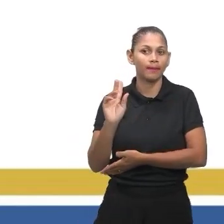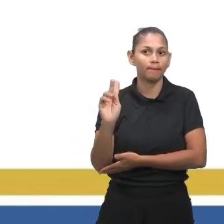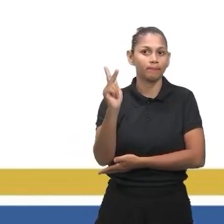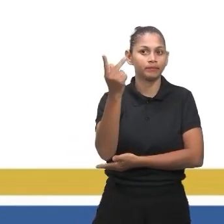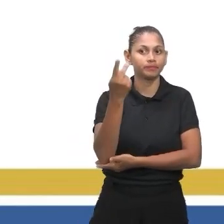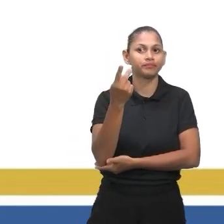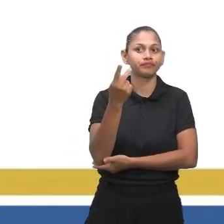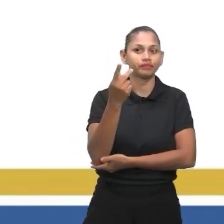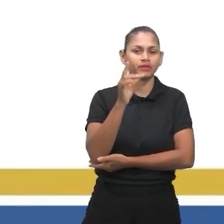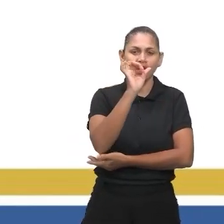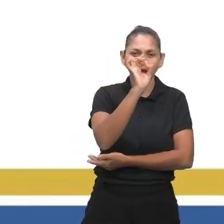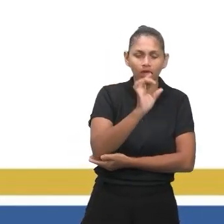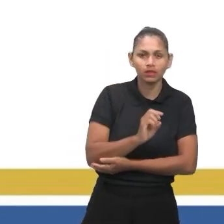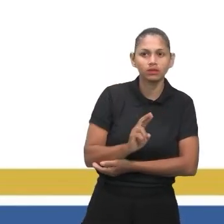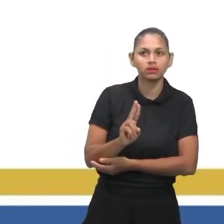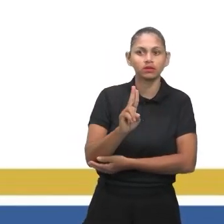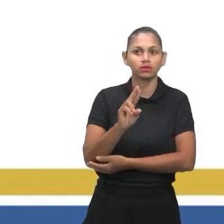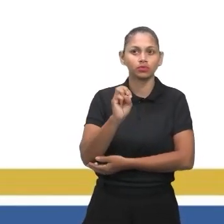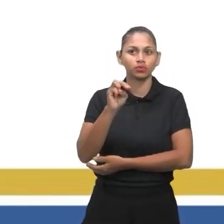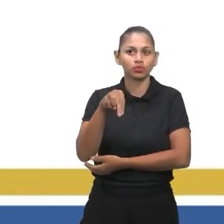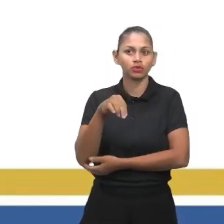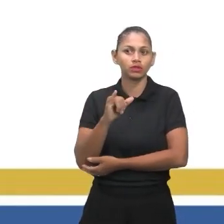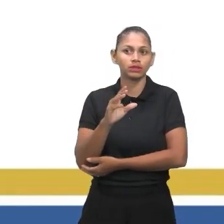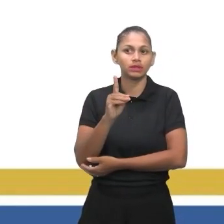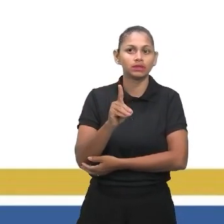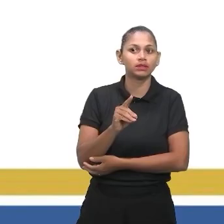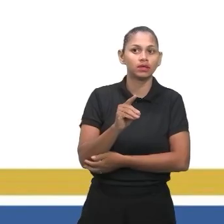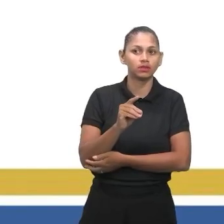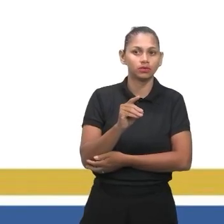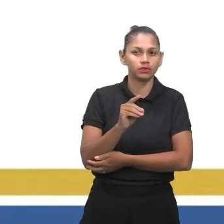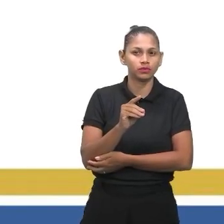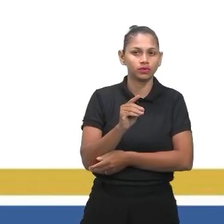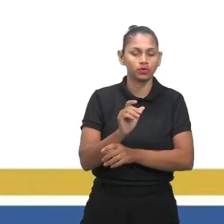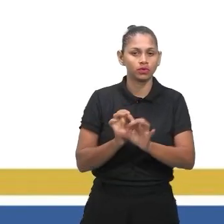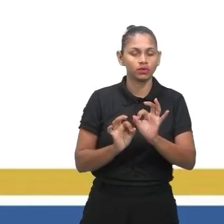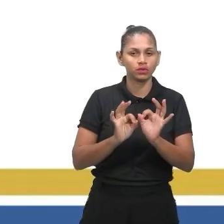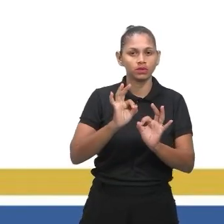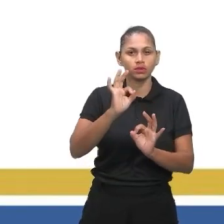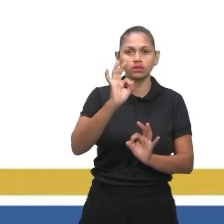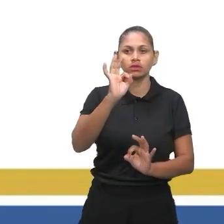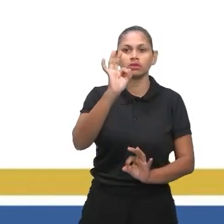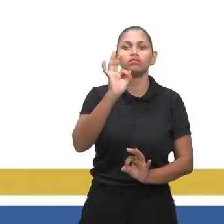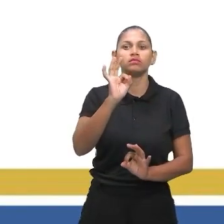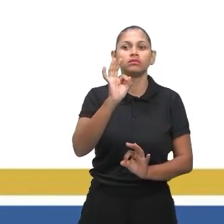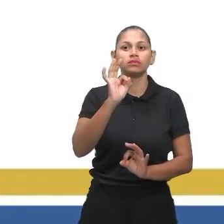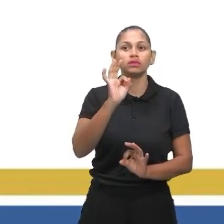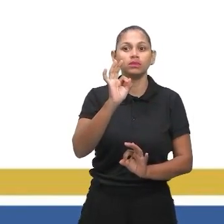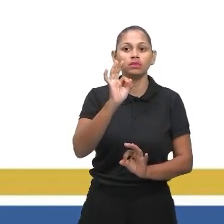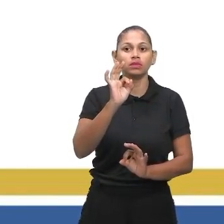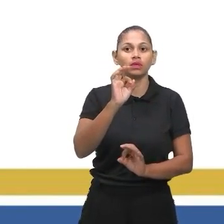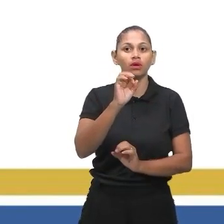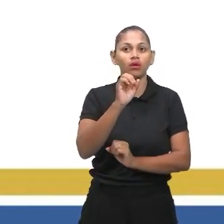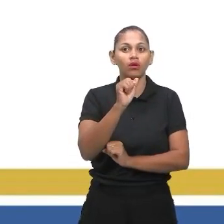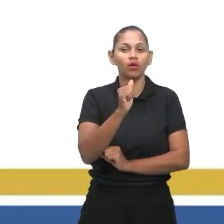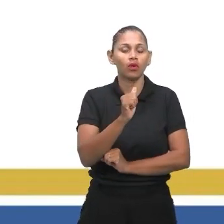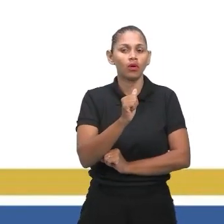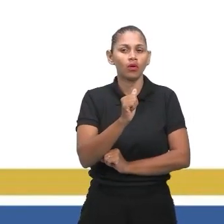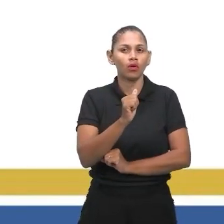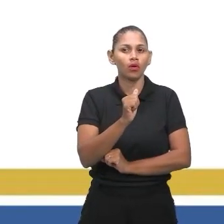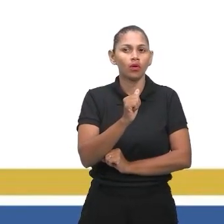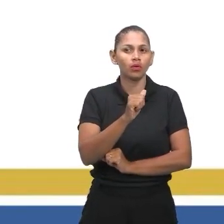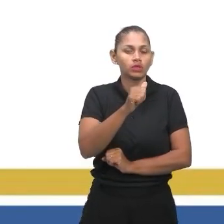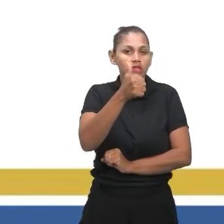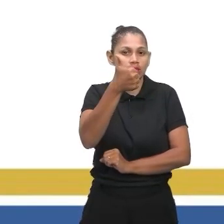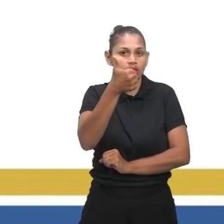Foi também informado que, entre 15 horas e 16 horas, a profundidade do rio diminuiu em 10%. Agora, a gente